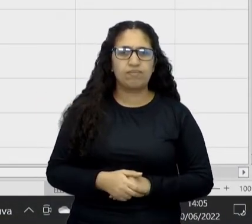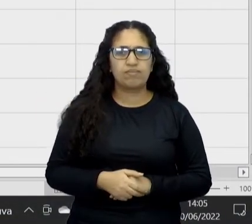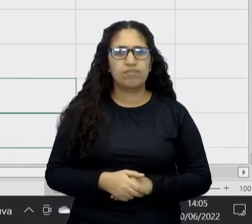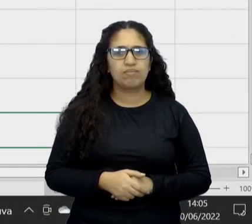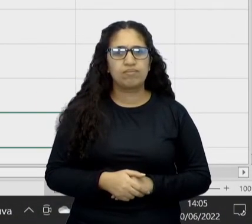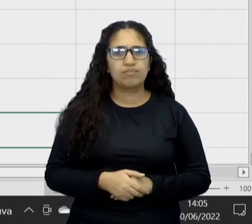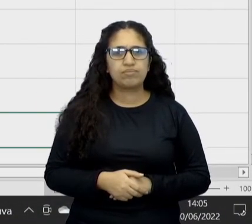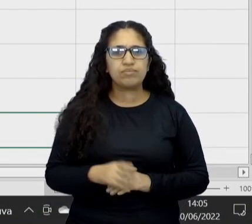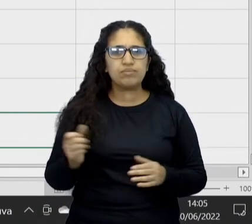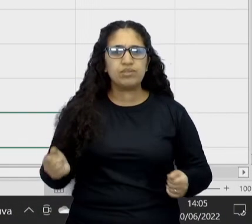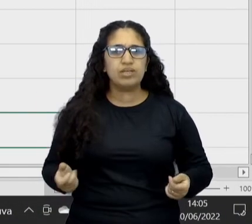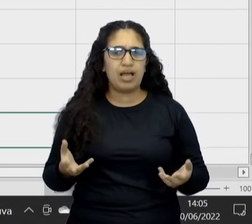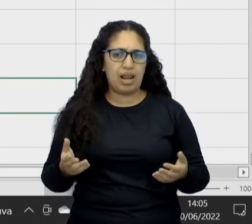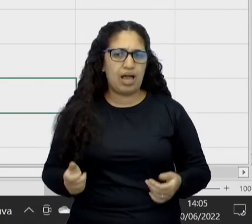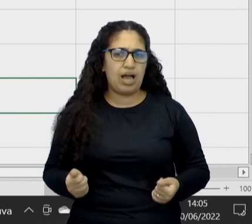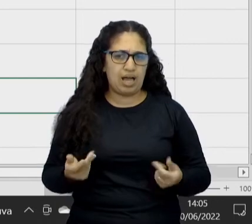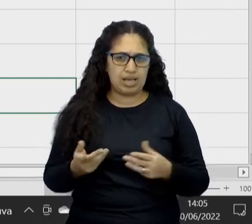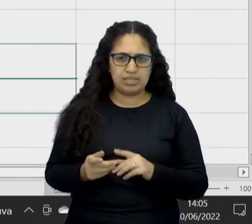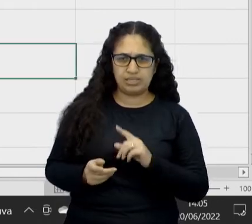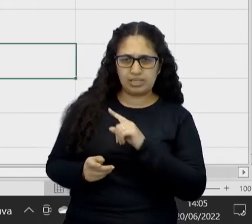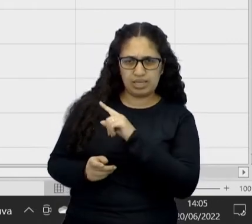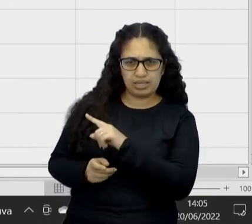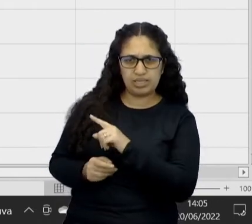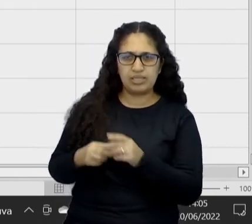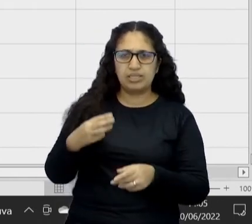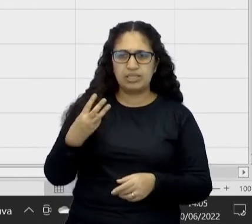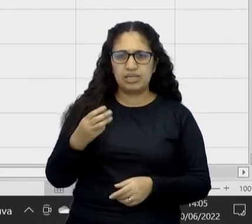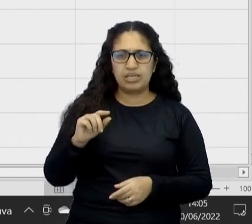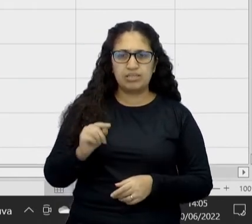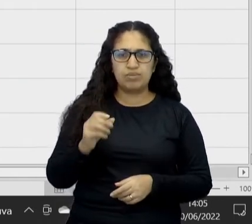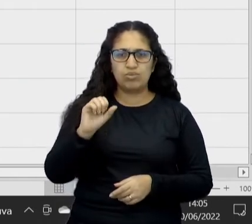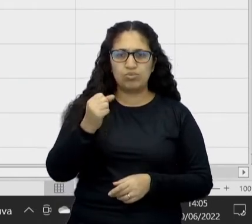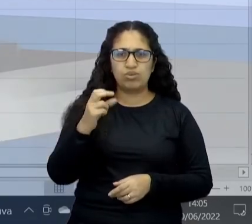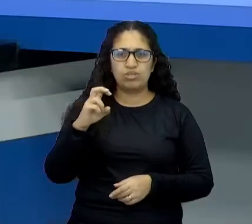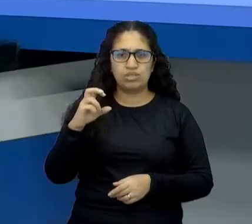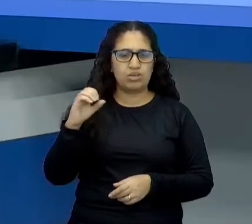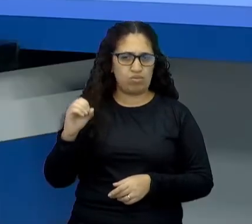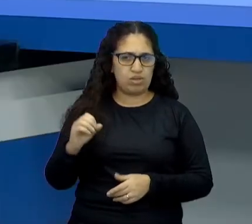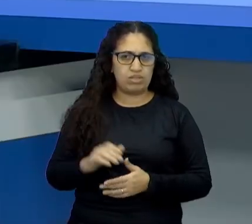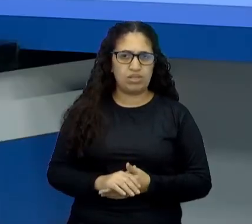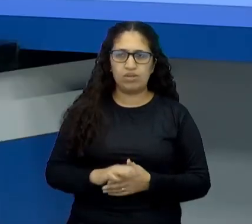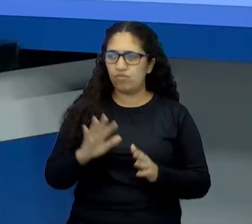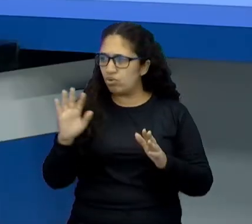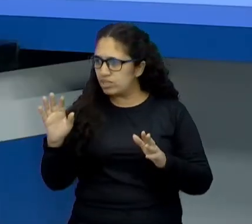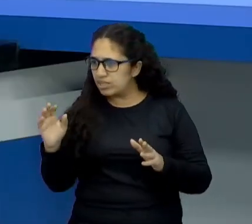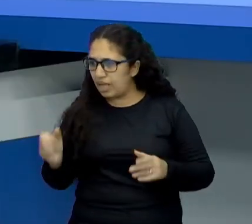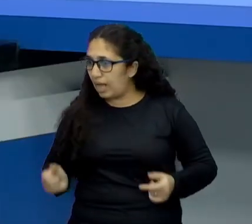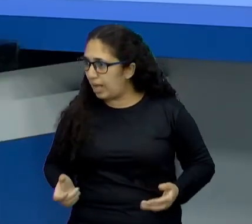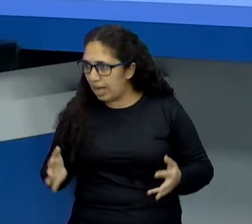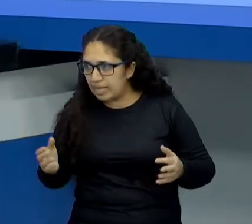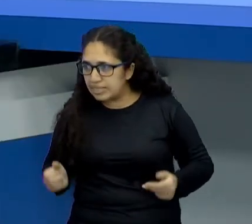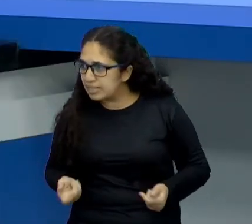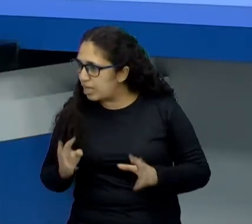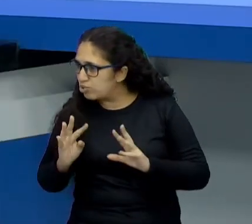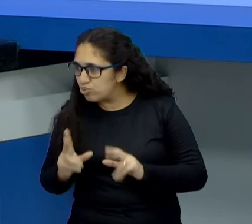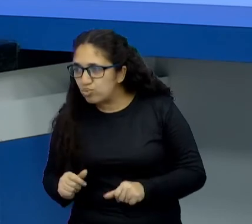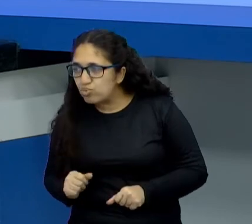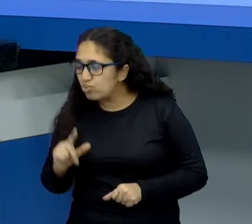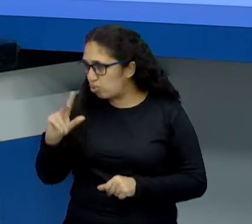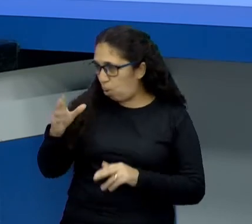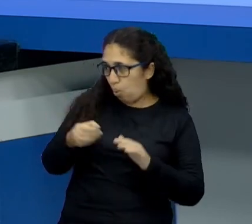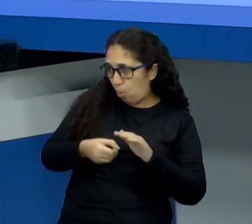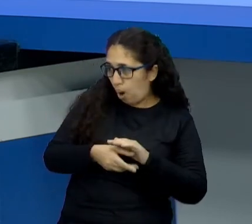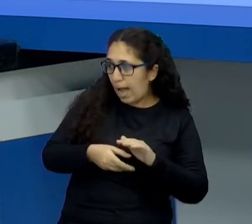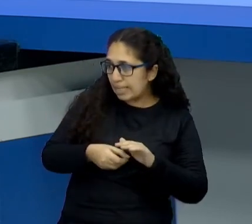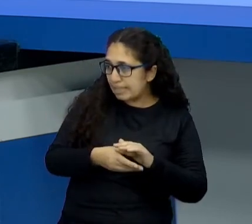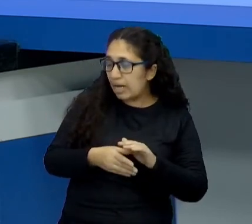E ela gasta com isso. Professora, a pergunta aqui no Carcalar, você gasta tudo ou você sempre guarda aí alguma coisa